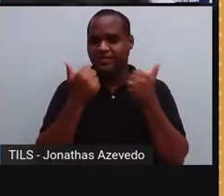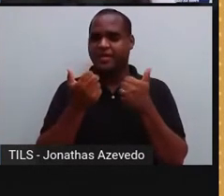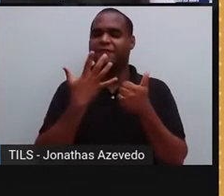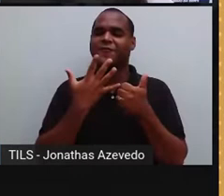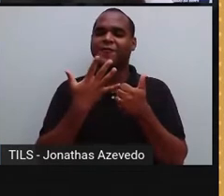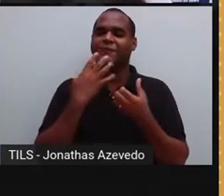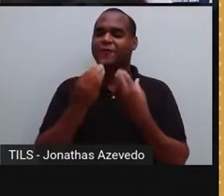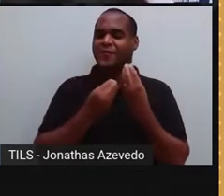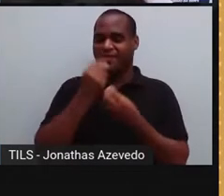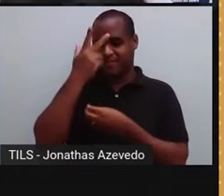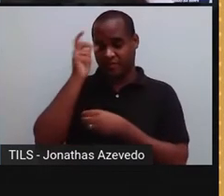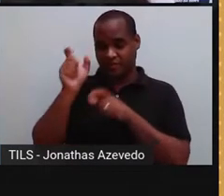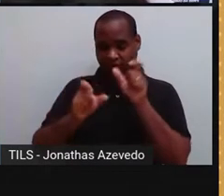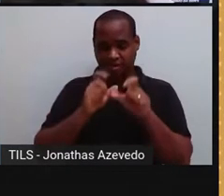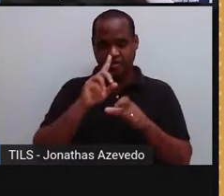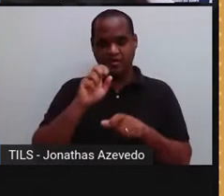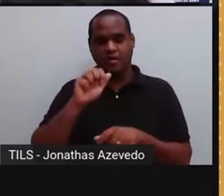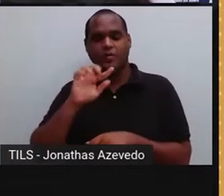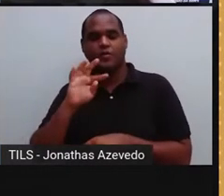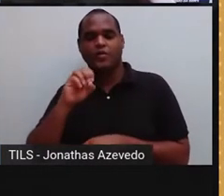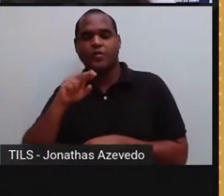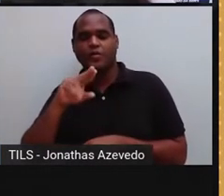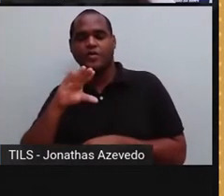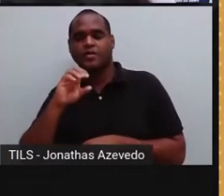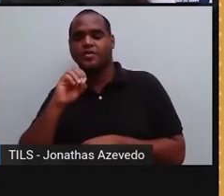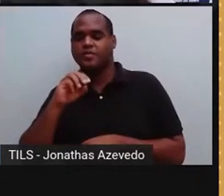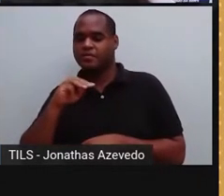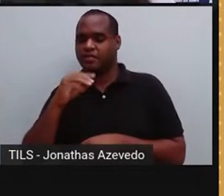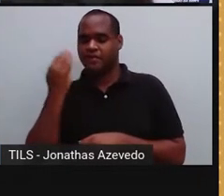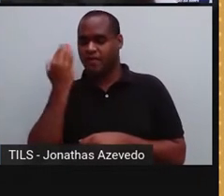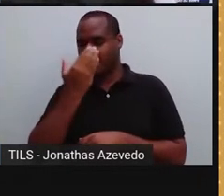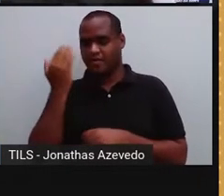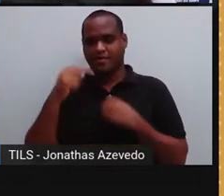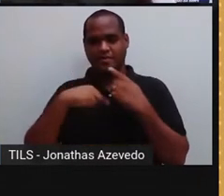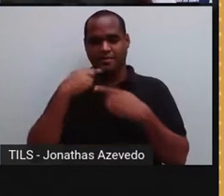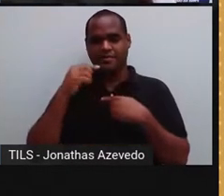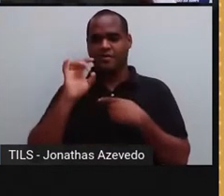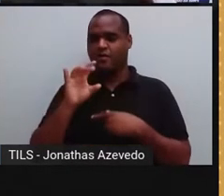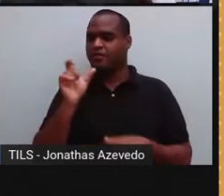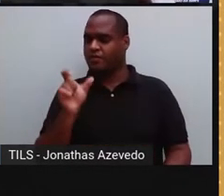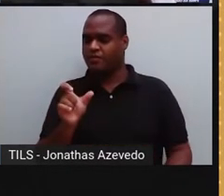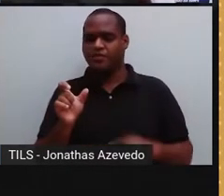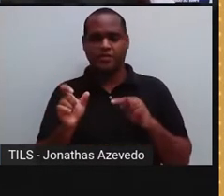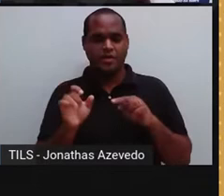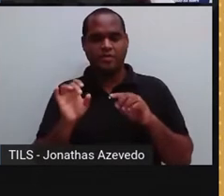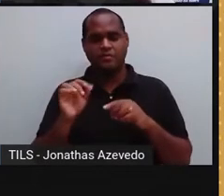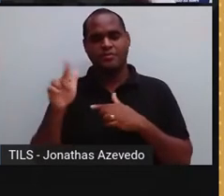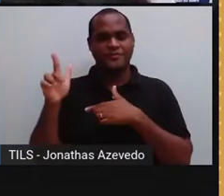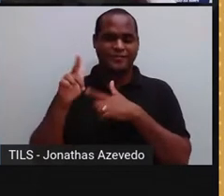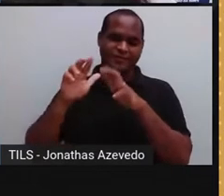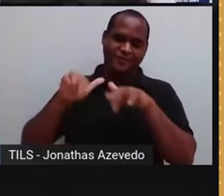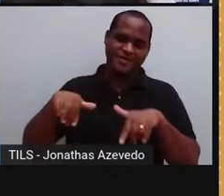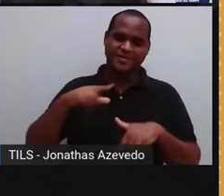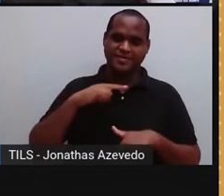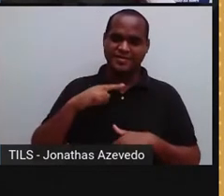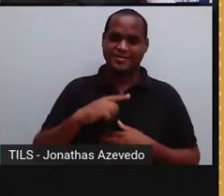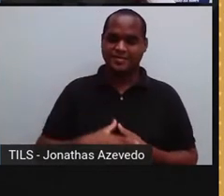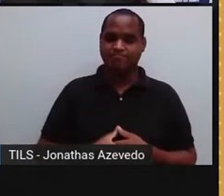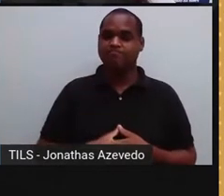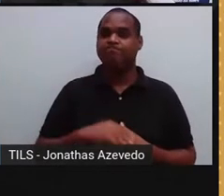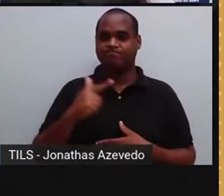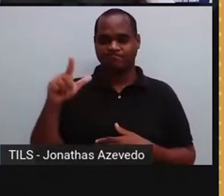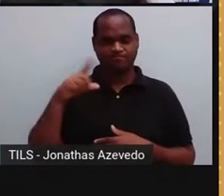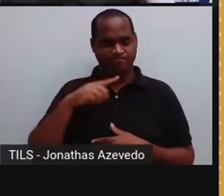como a pessoa que não tem daltônismo enxerga. Por exemplo, não existe só um tipo de daltônismo, tem vários tipos de daltônismo. Os casos mais